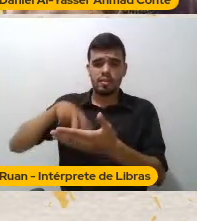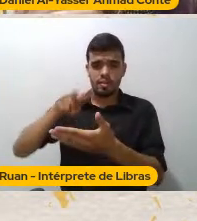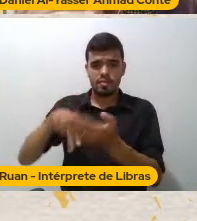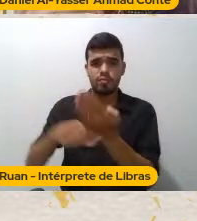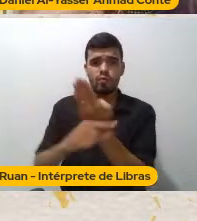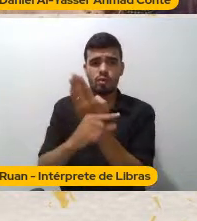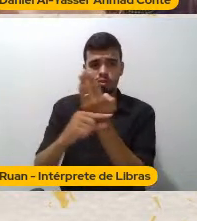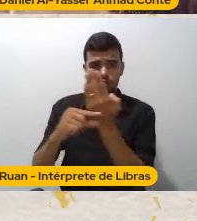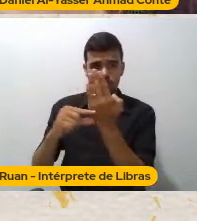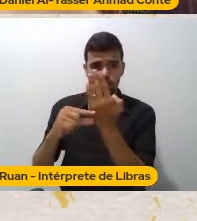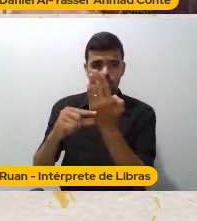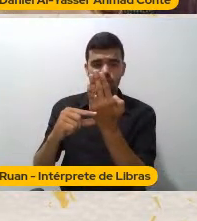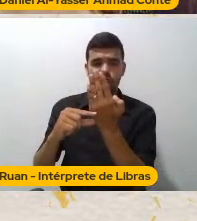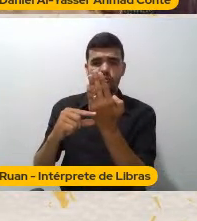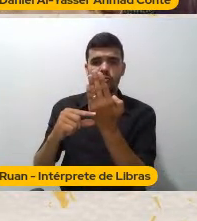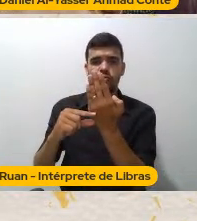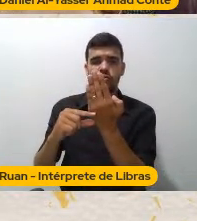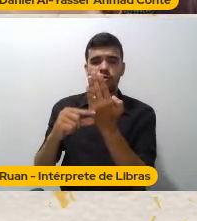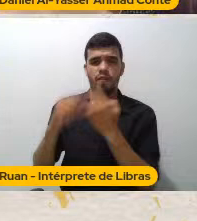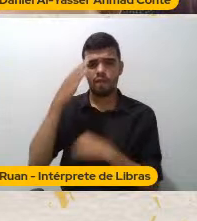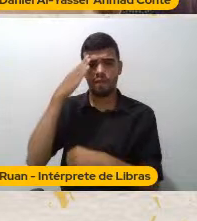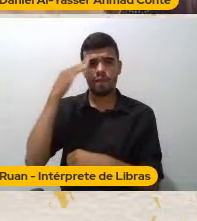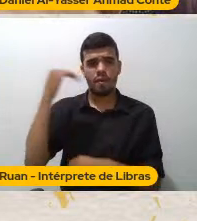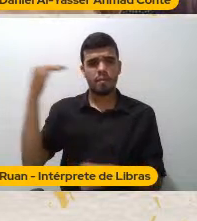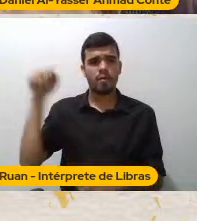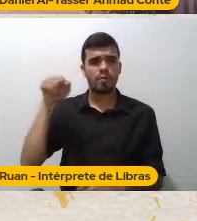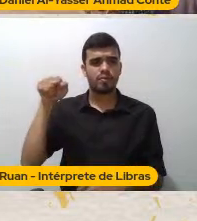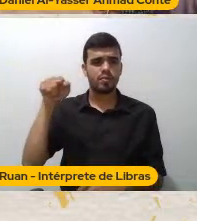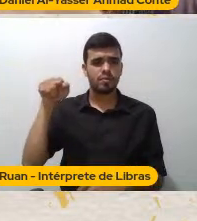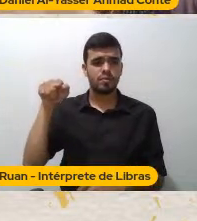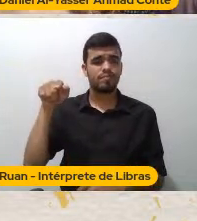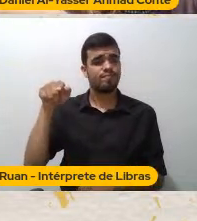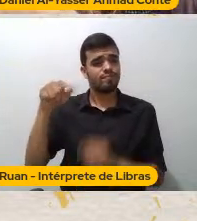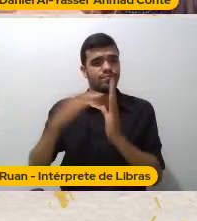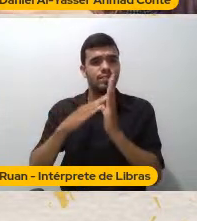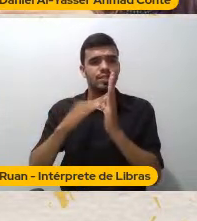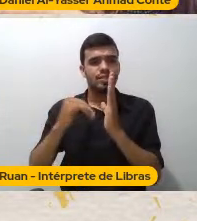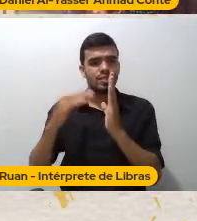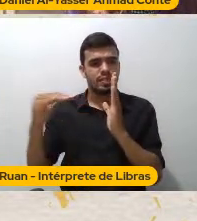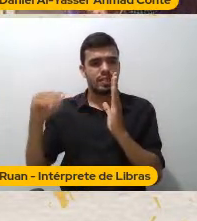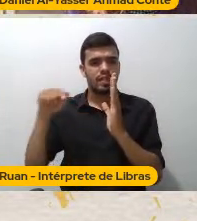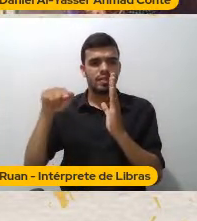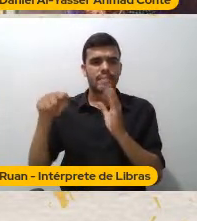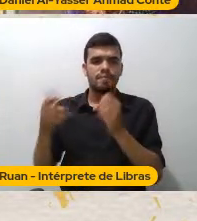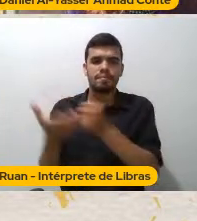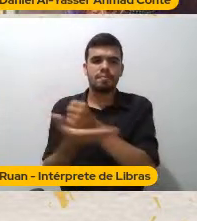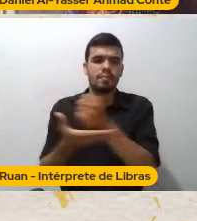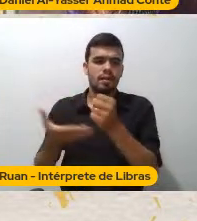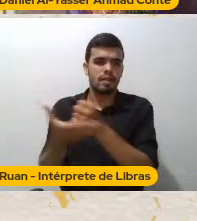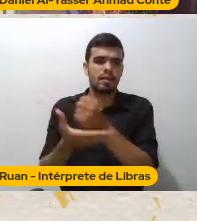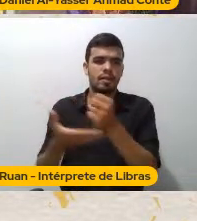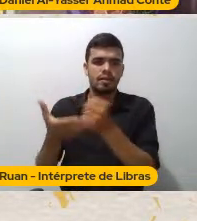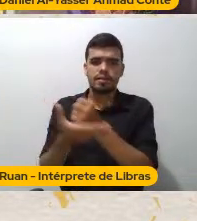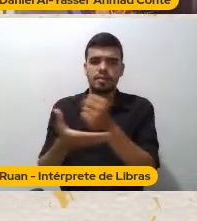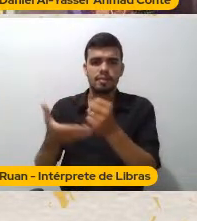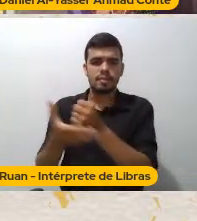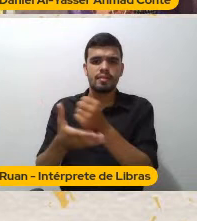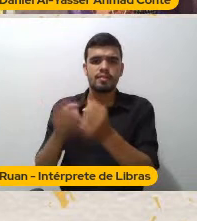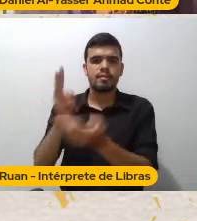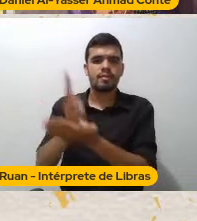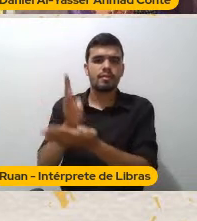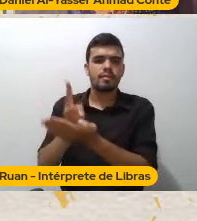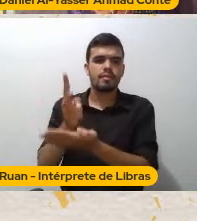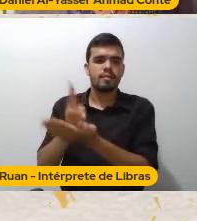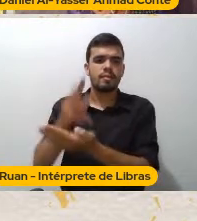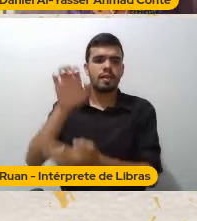Criouro Aquilo é uma estética Extremamente Pautada Numa orientalização Né? E